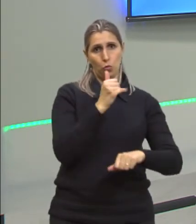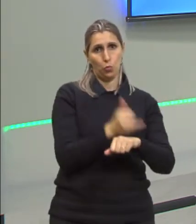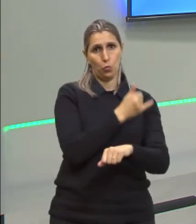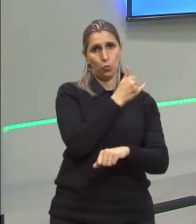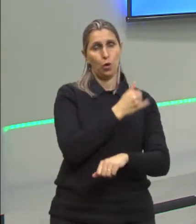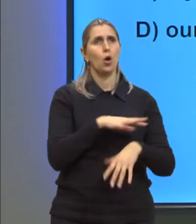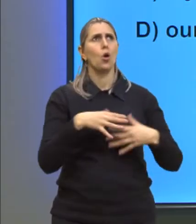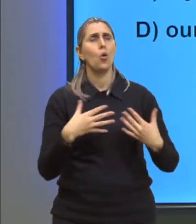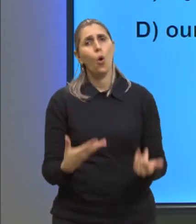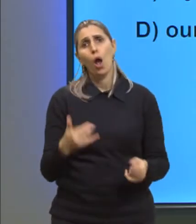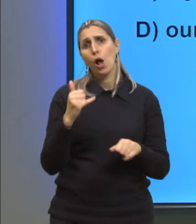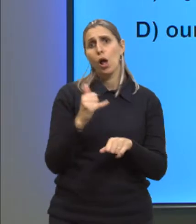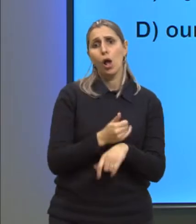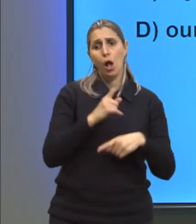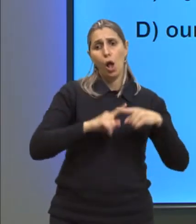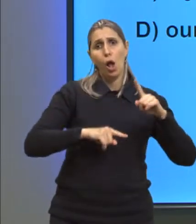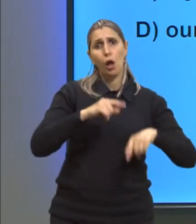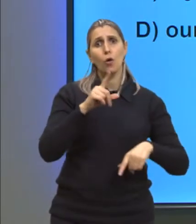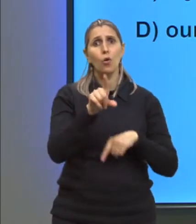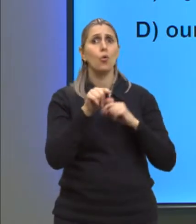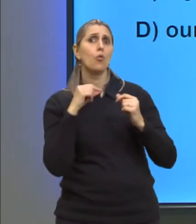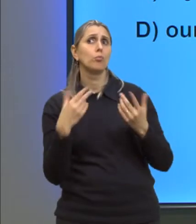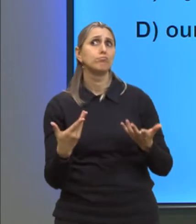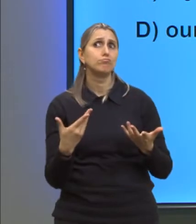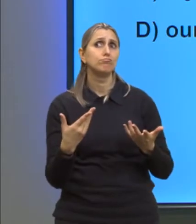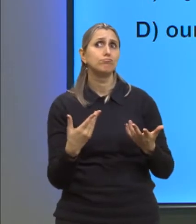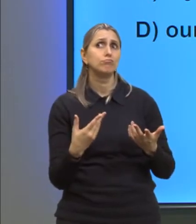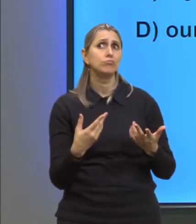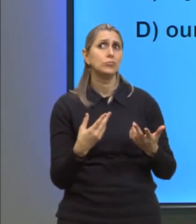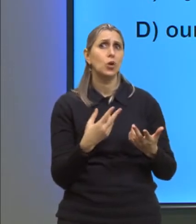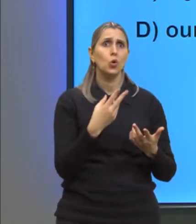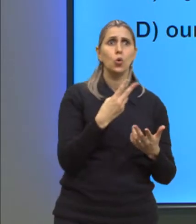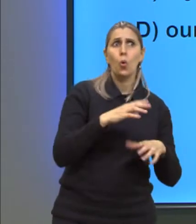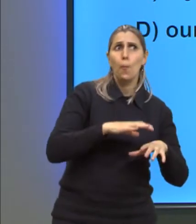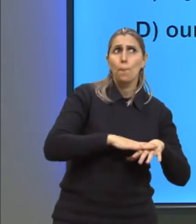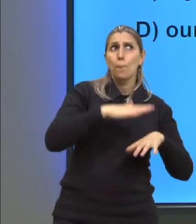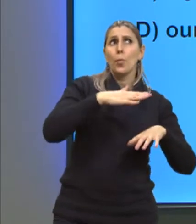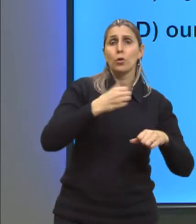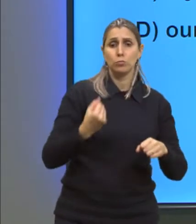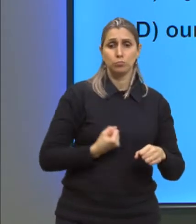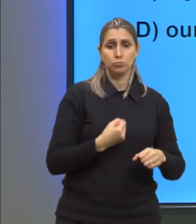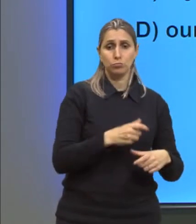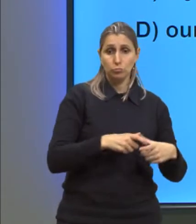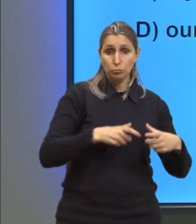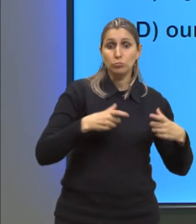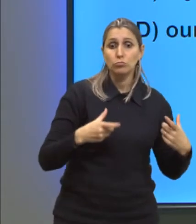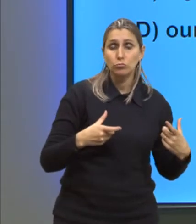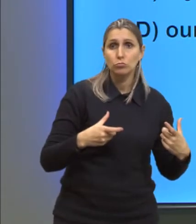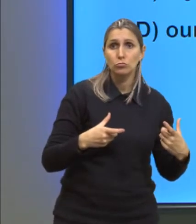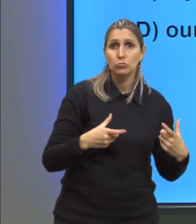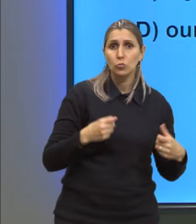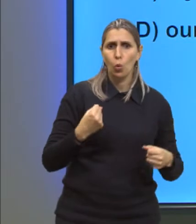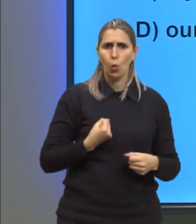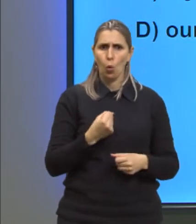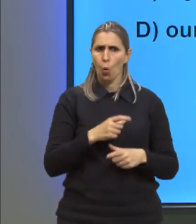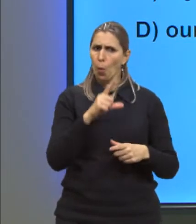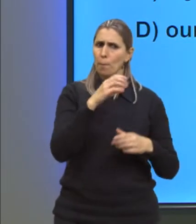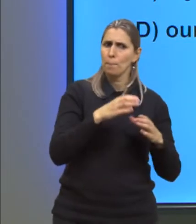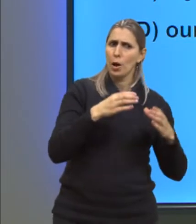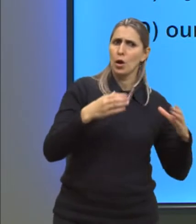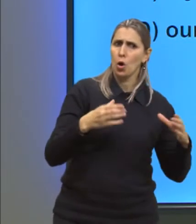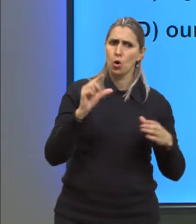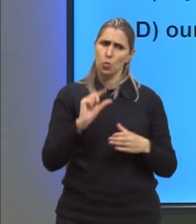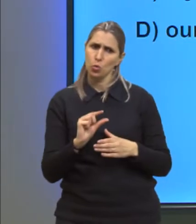quais materiais eu tenho que escolher? Os dois de maior coeficiente de dilatação? O de maior e de menor